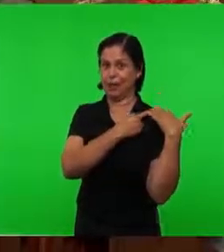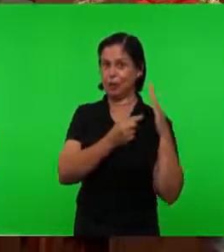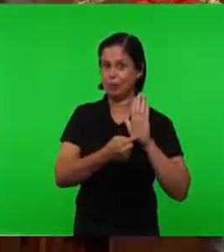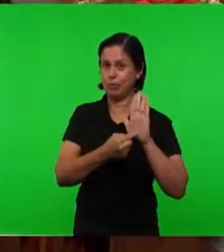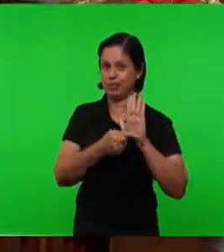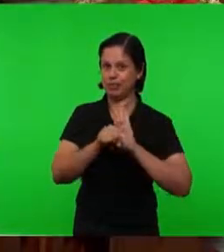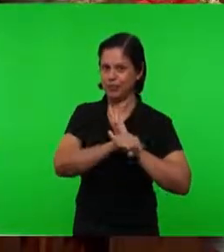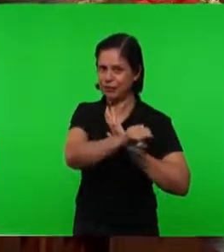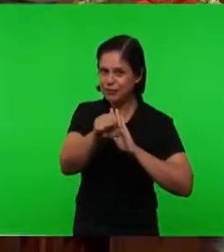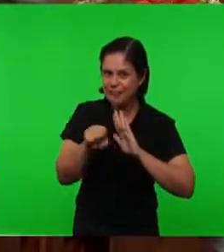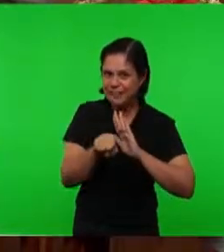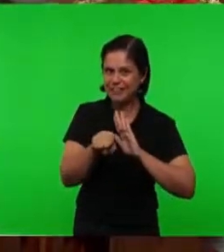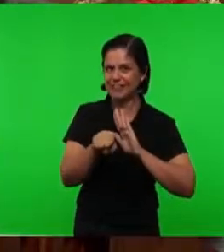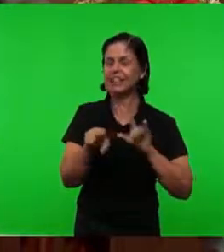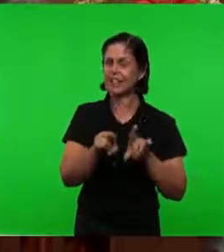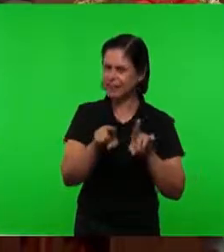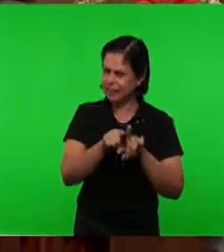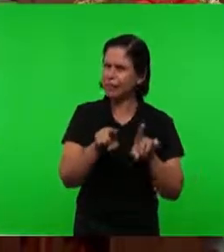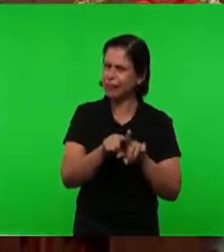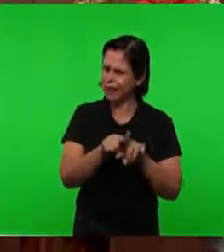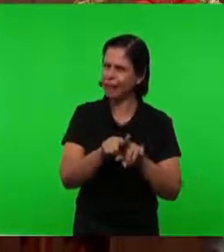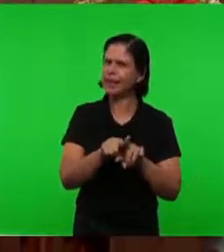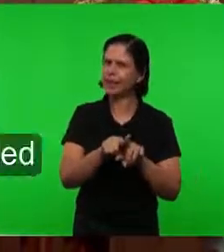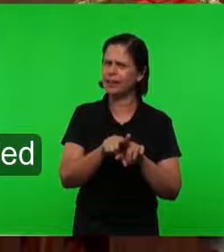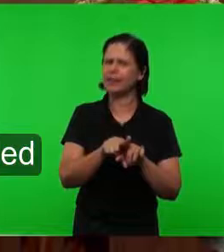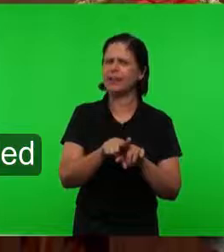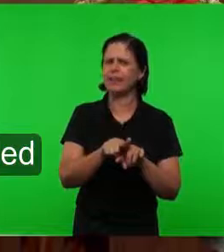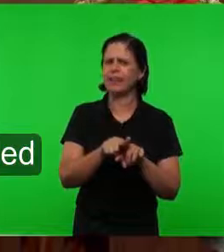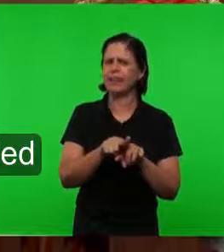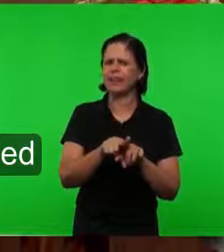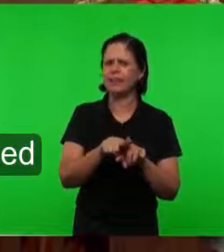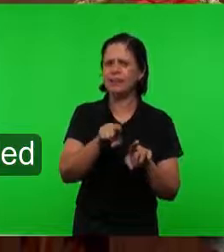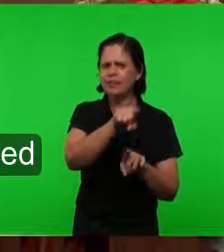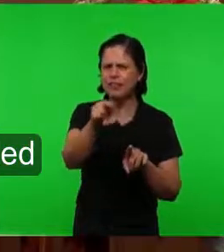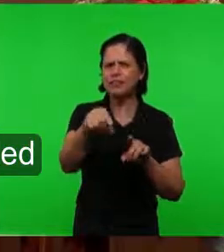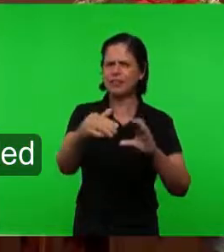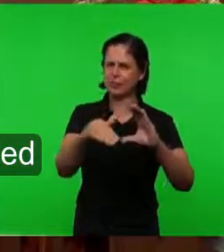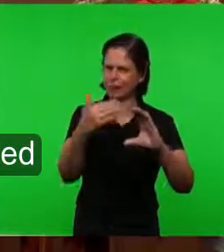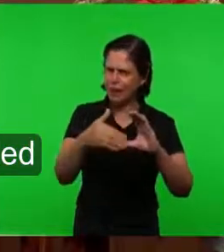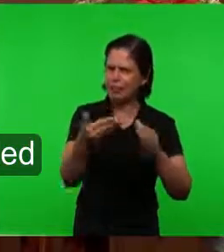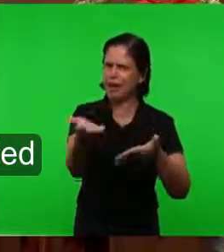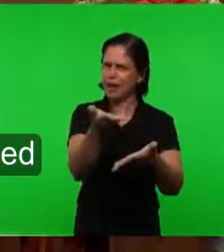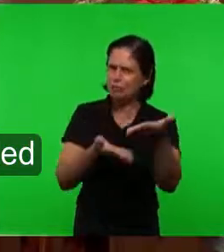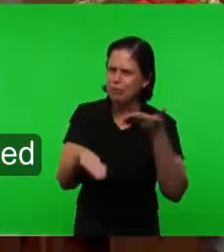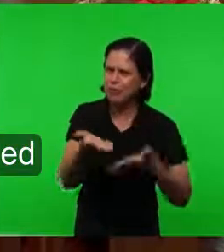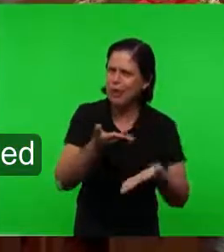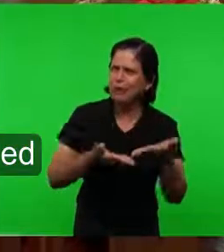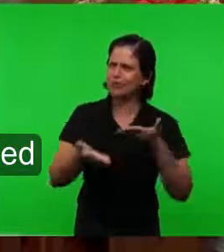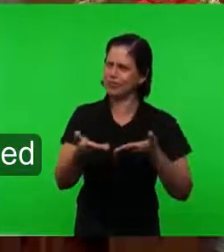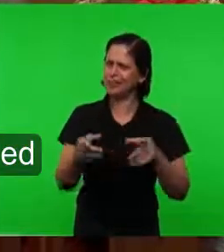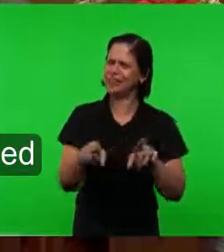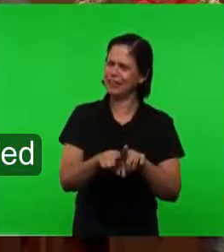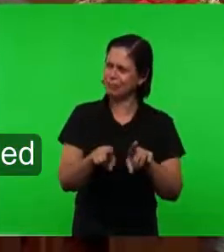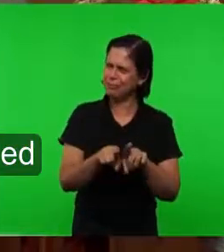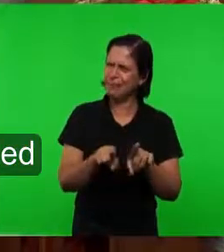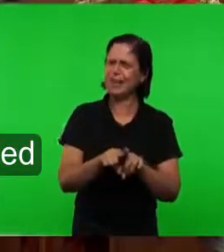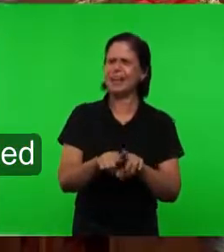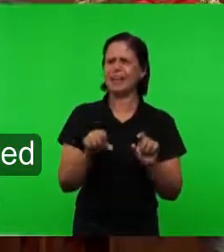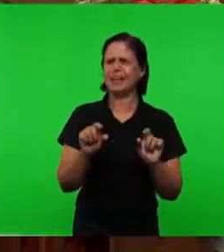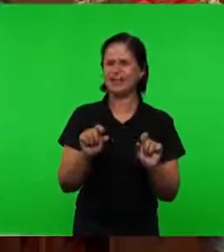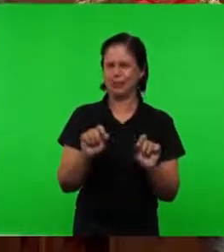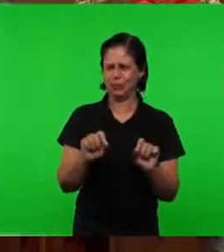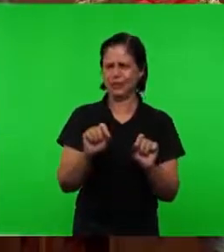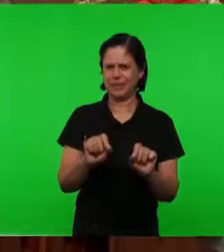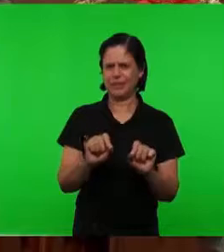irmãos E receber também Da parte dos irmãos Tudo aquilo que tem sido